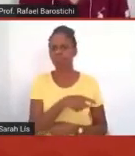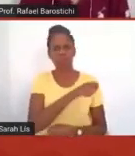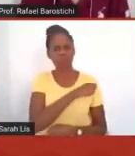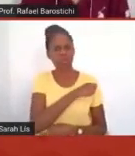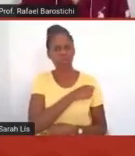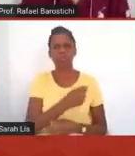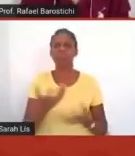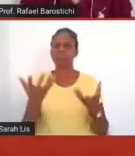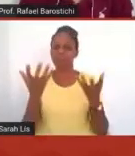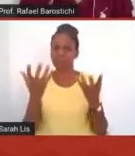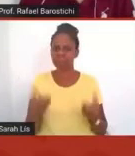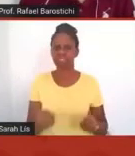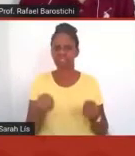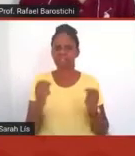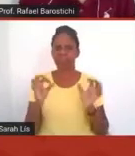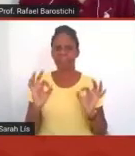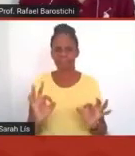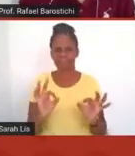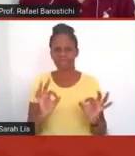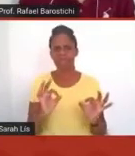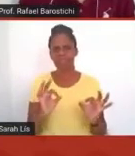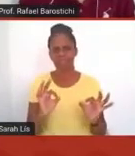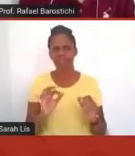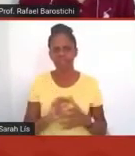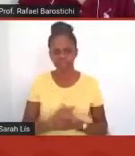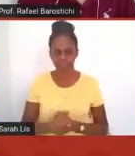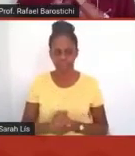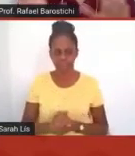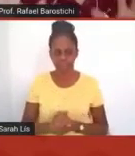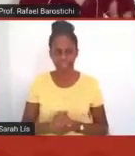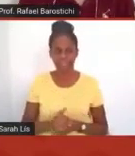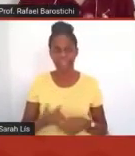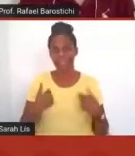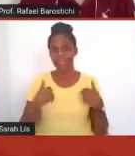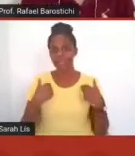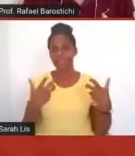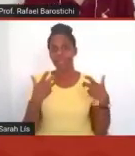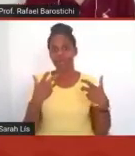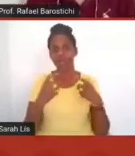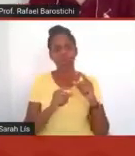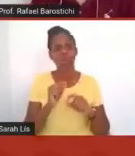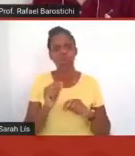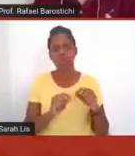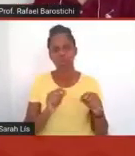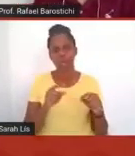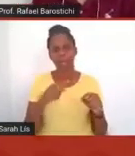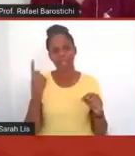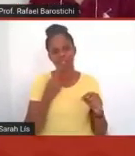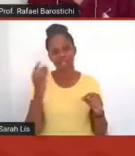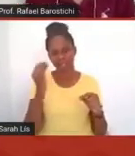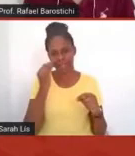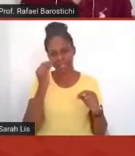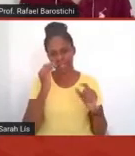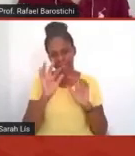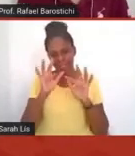maneira bastante positiva e eu queria aqui para a gente fechar, trazer algumas